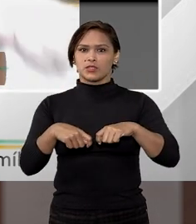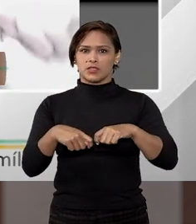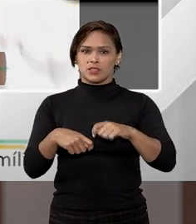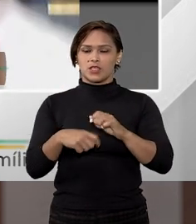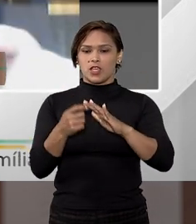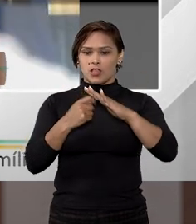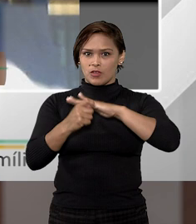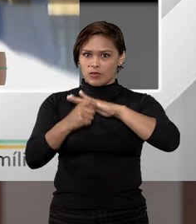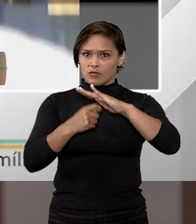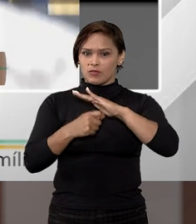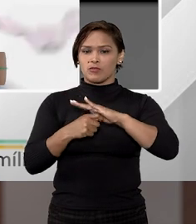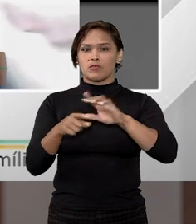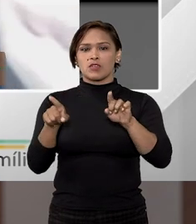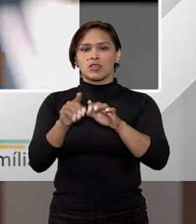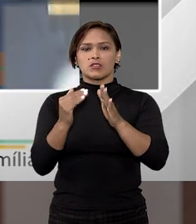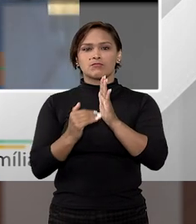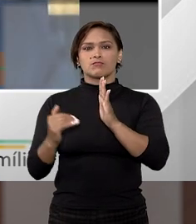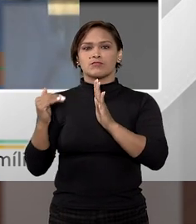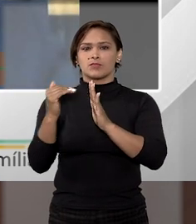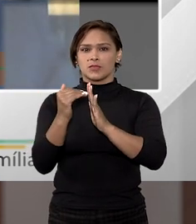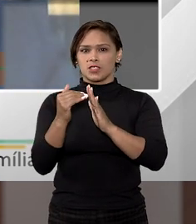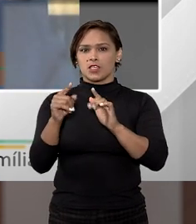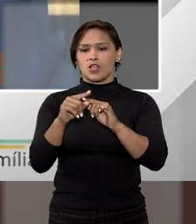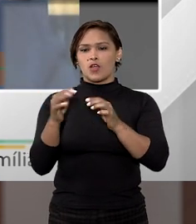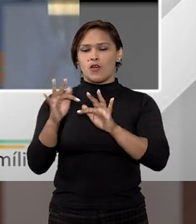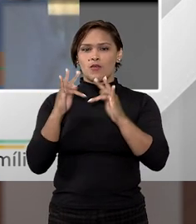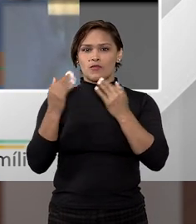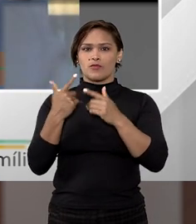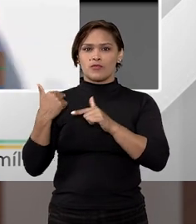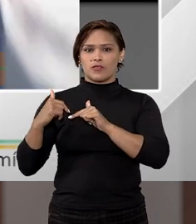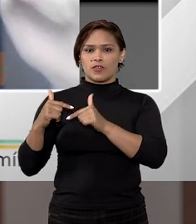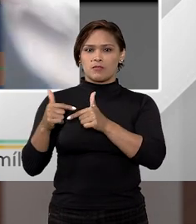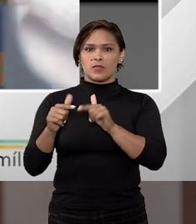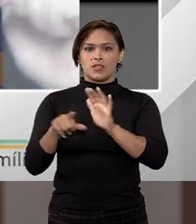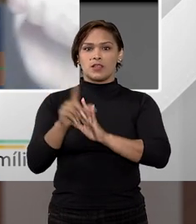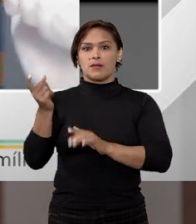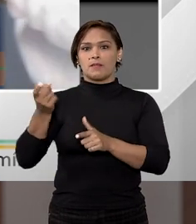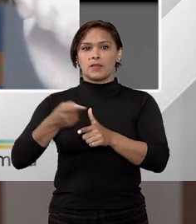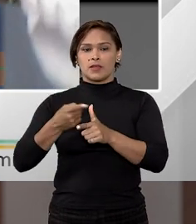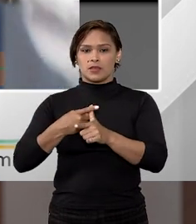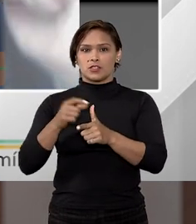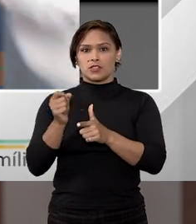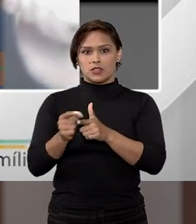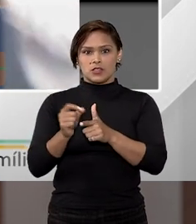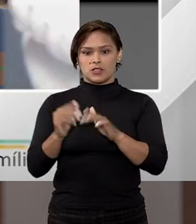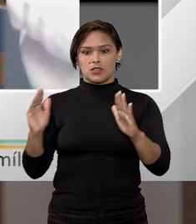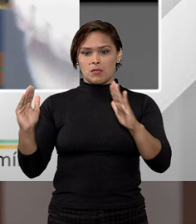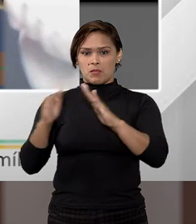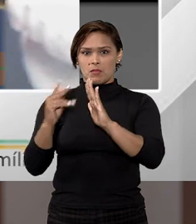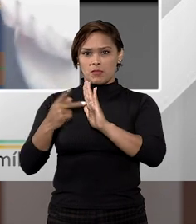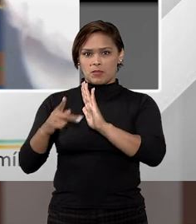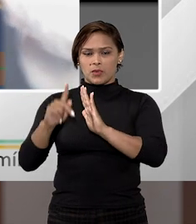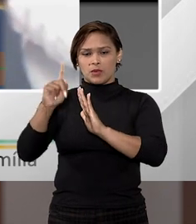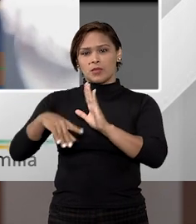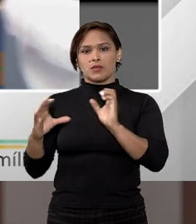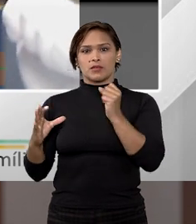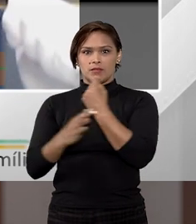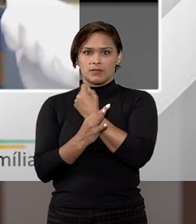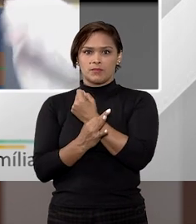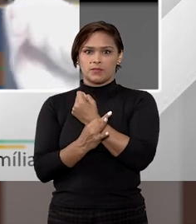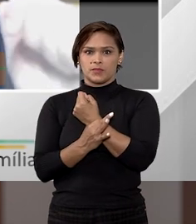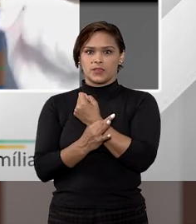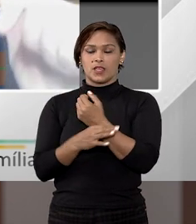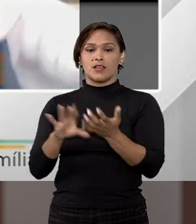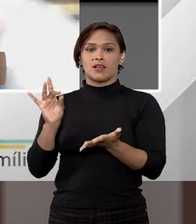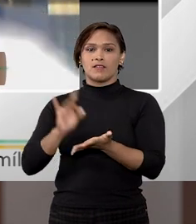que o fiador seja atingido no seu bem de família pela dívida da locação residencial que ele garantiu,